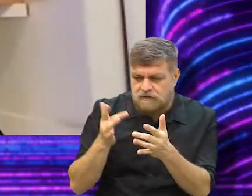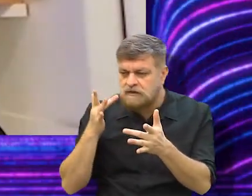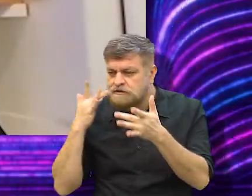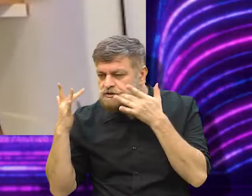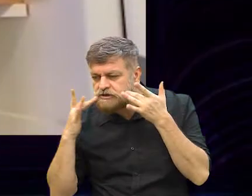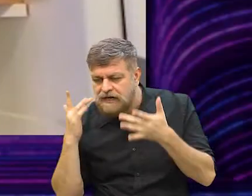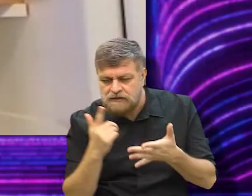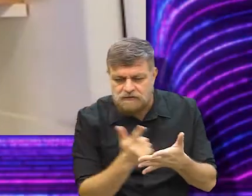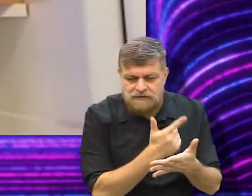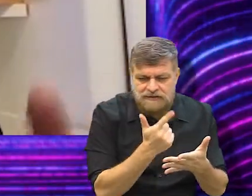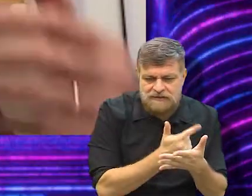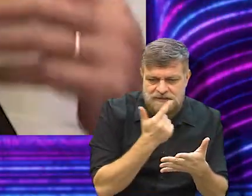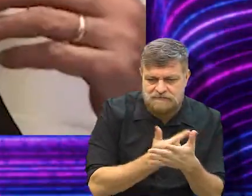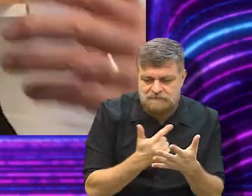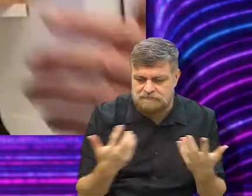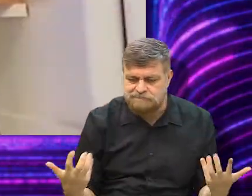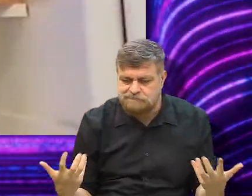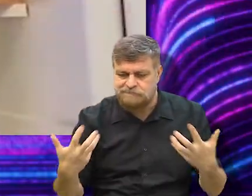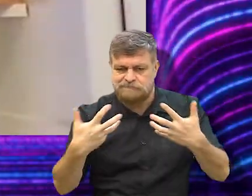os dois gêneros.